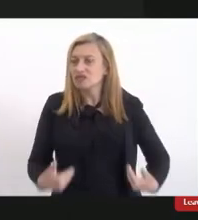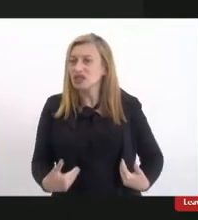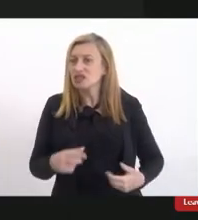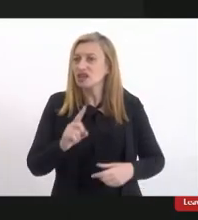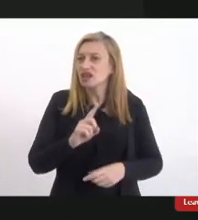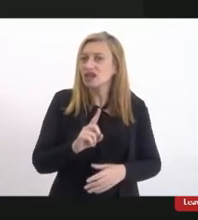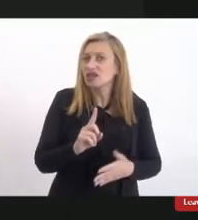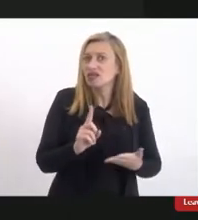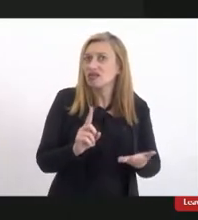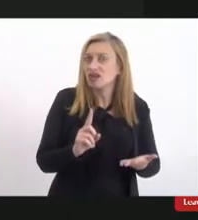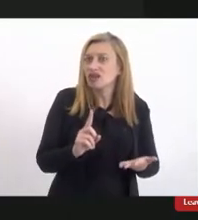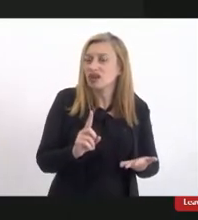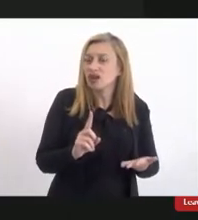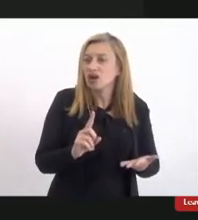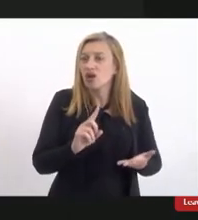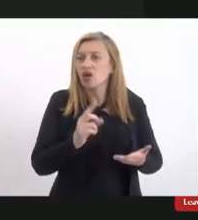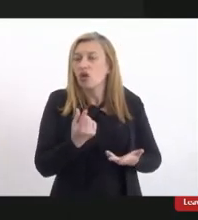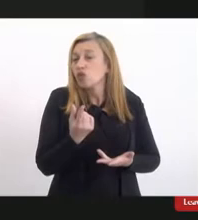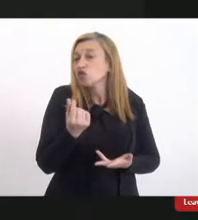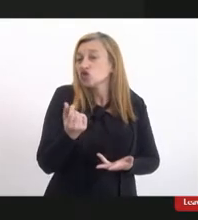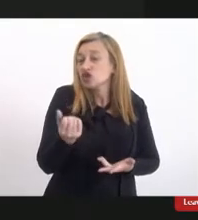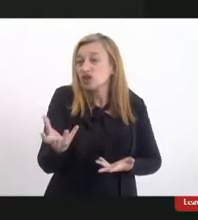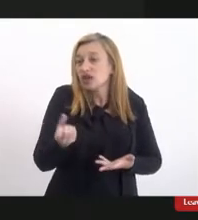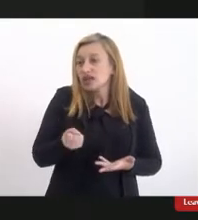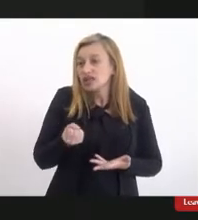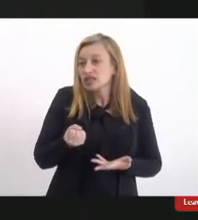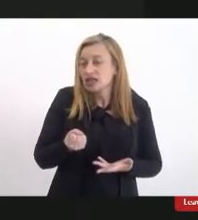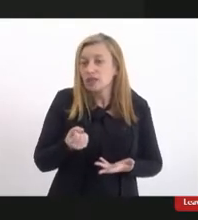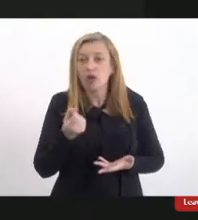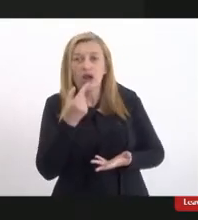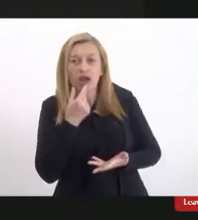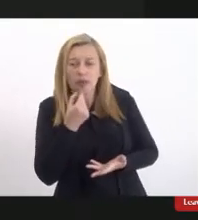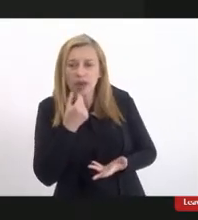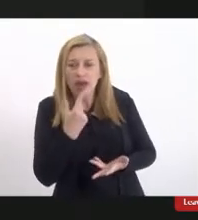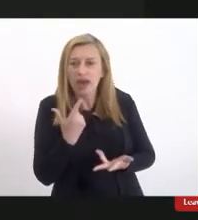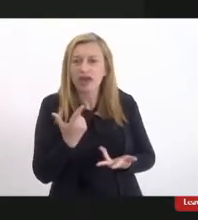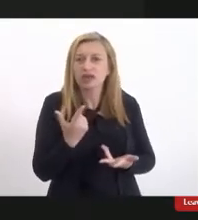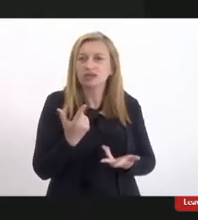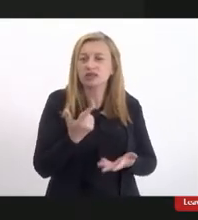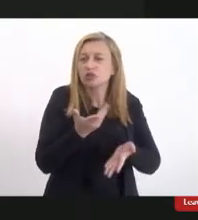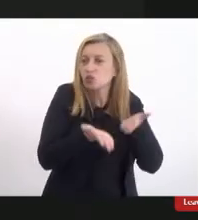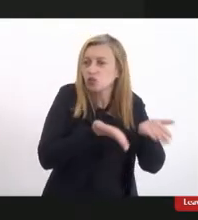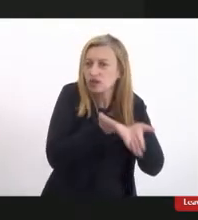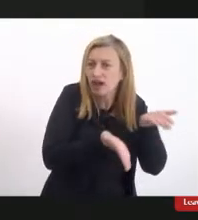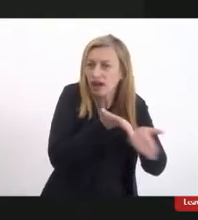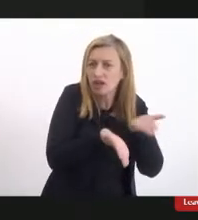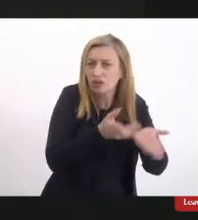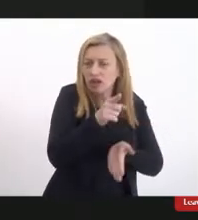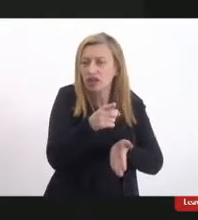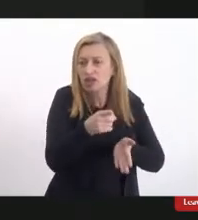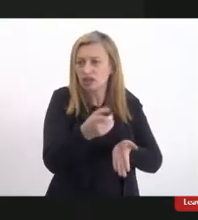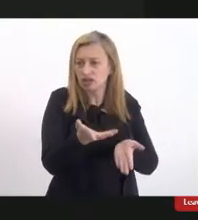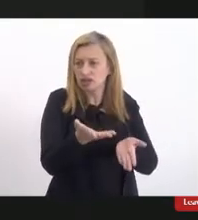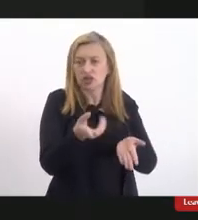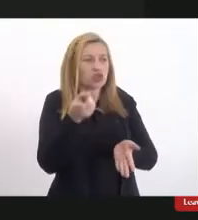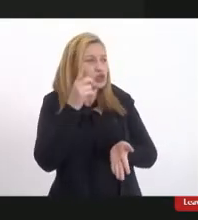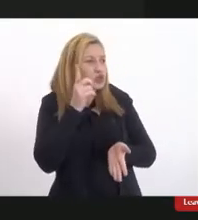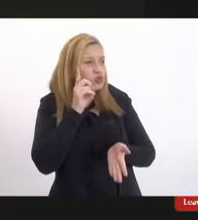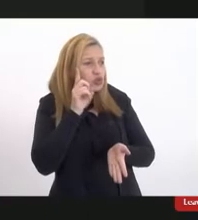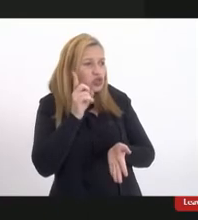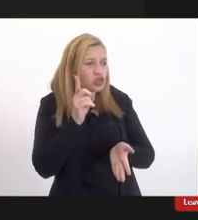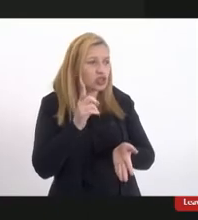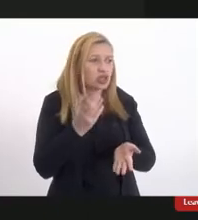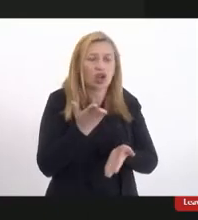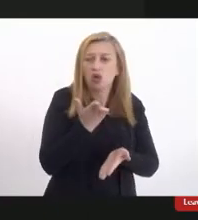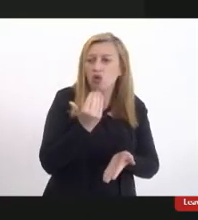nem pela pelo dinheiro que ele recebe nem pela medicação que ele tá sendo tratado nem pela forma como ele é tratado no dia a dia nem